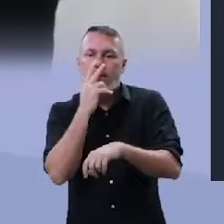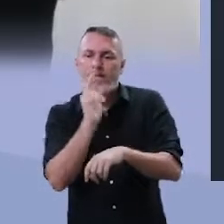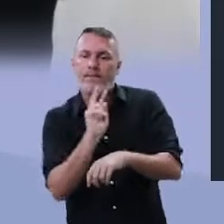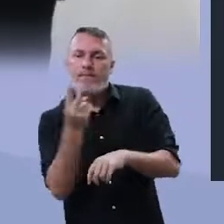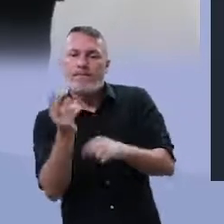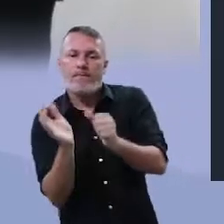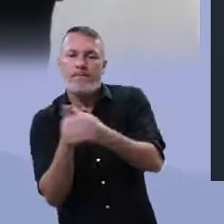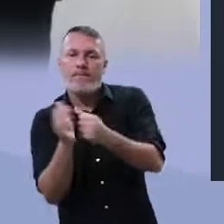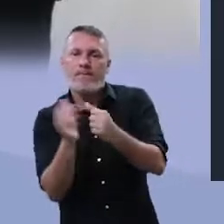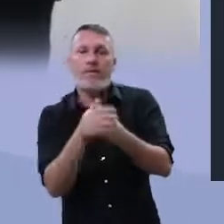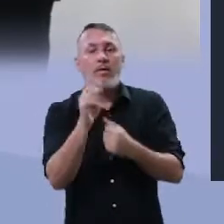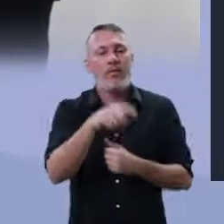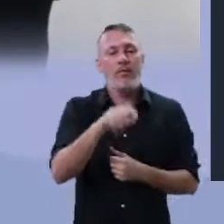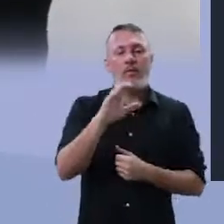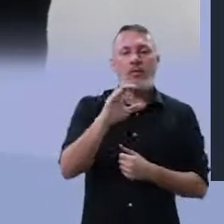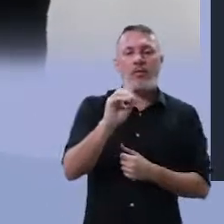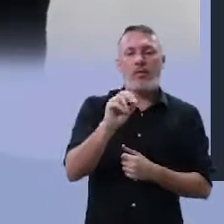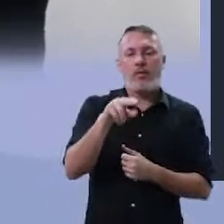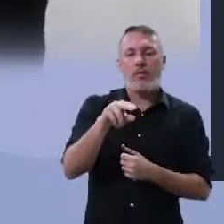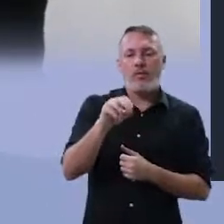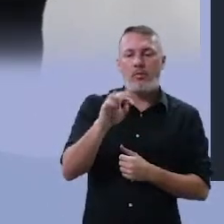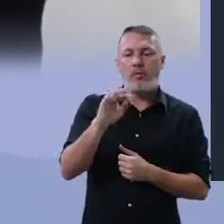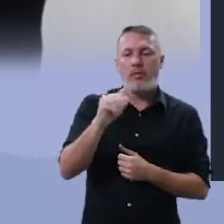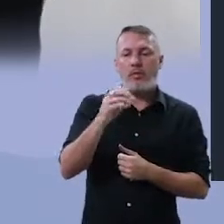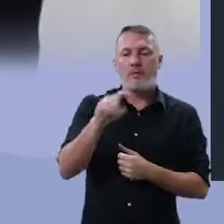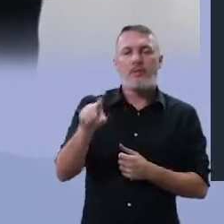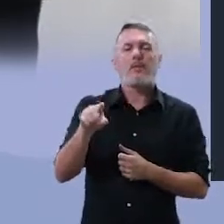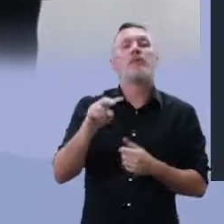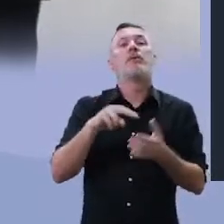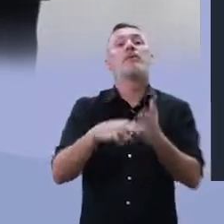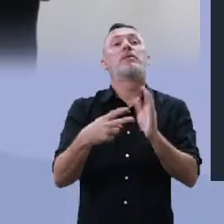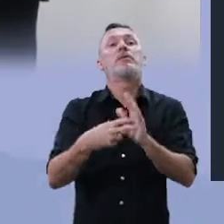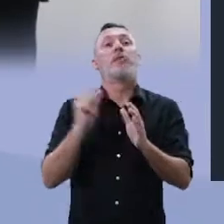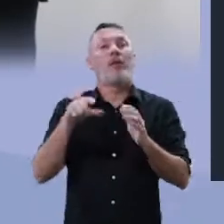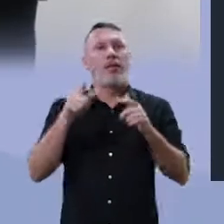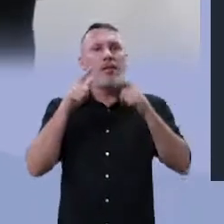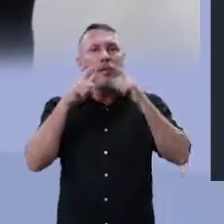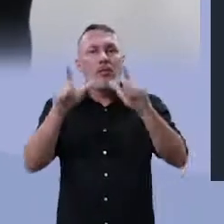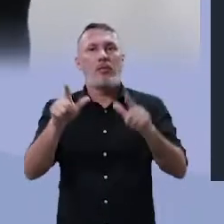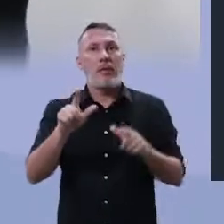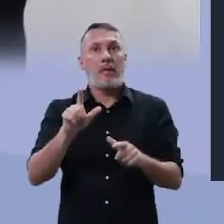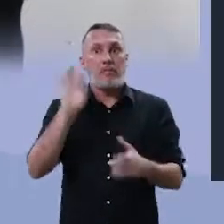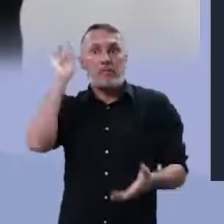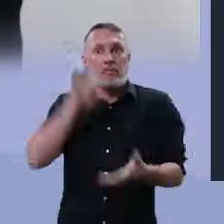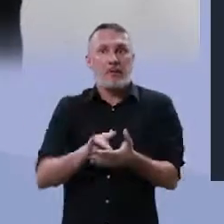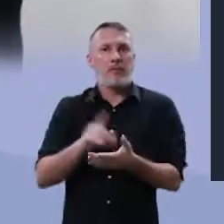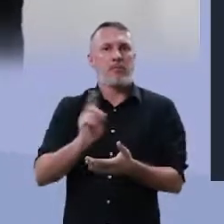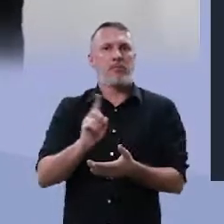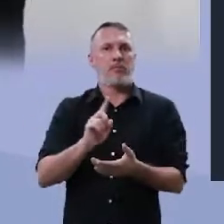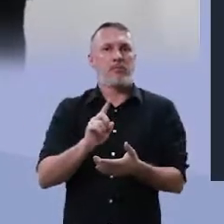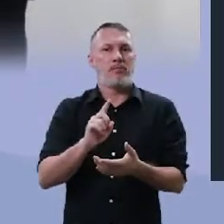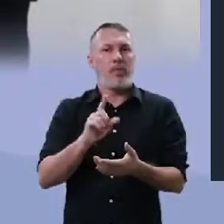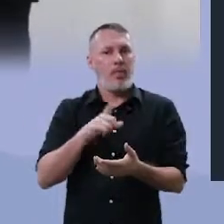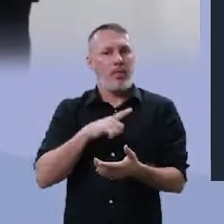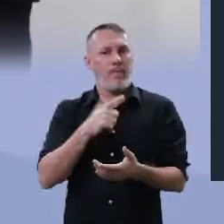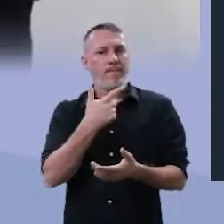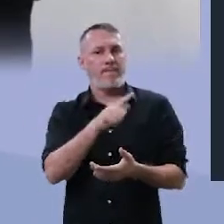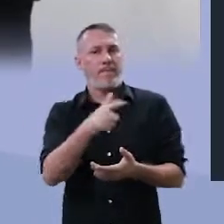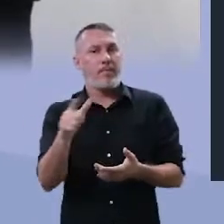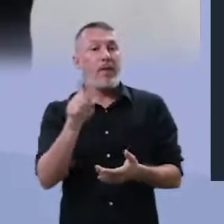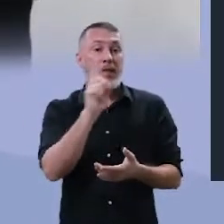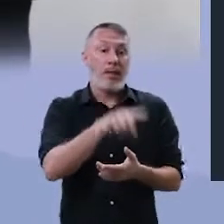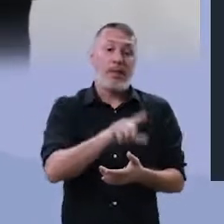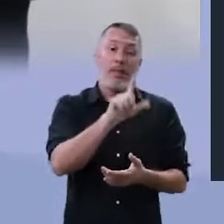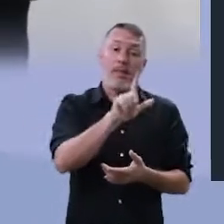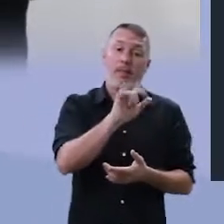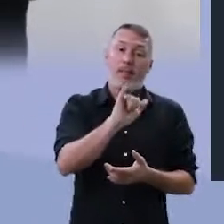inverossímil. Conotação significa uma linguagem que não é literal, uma linguagem que